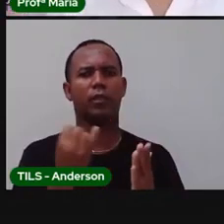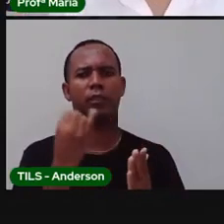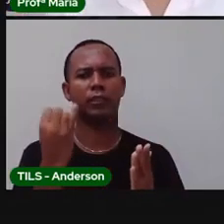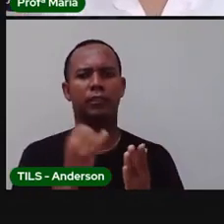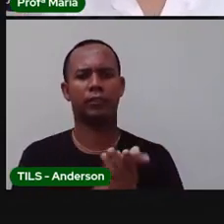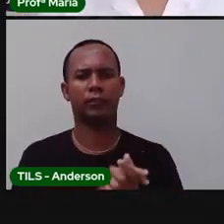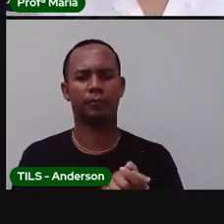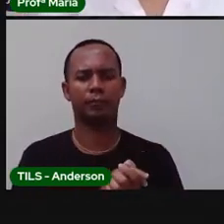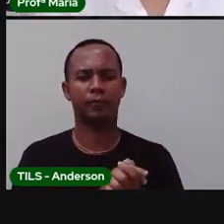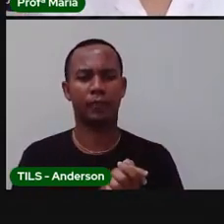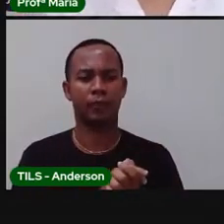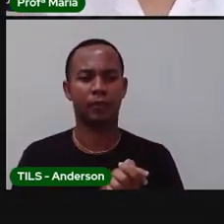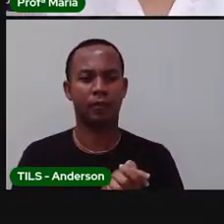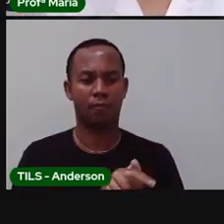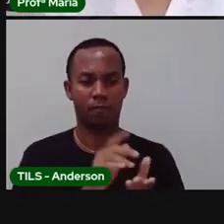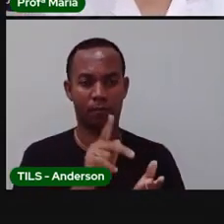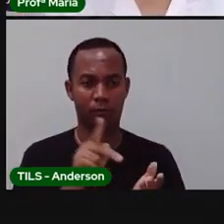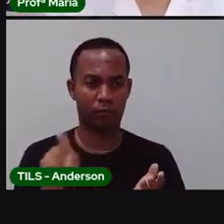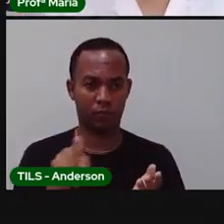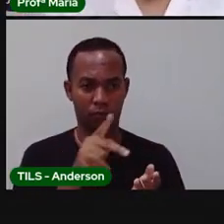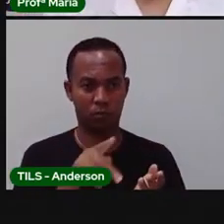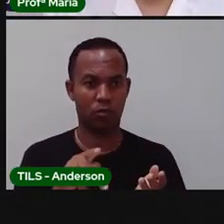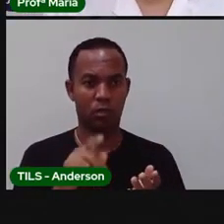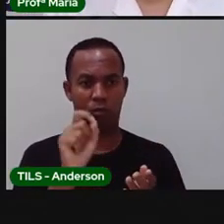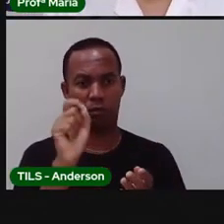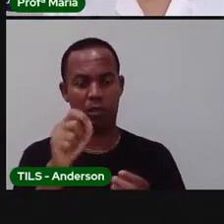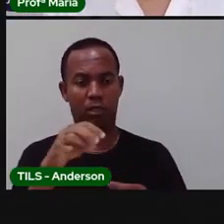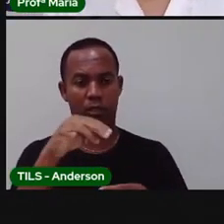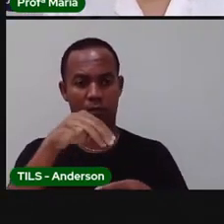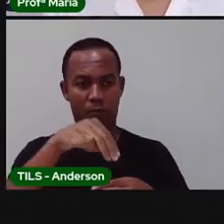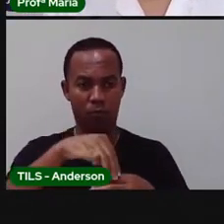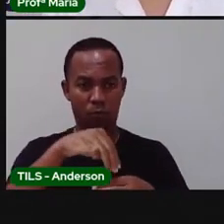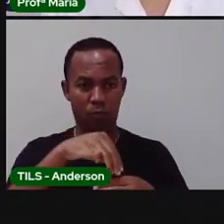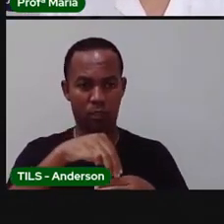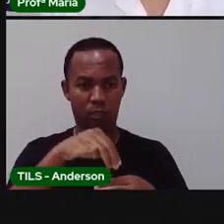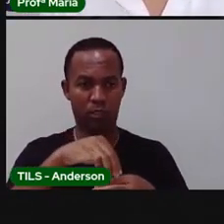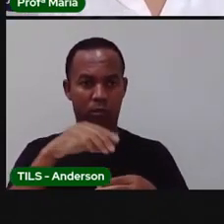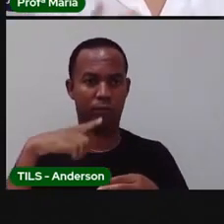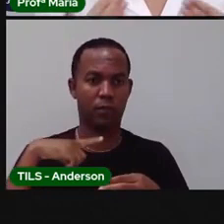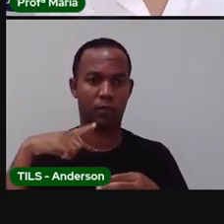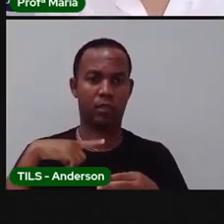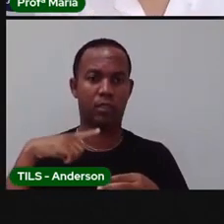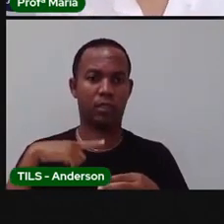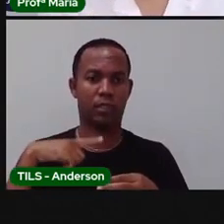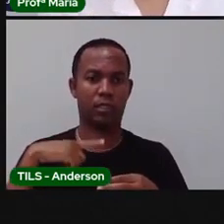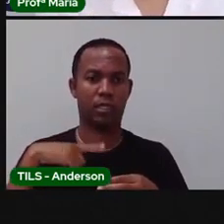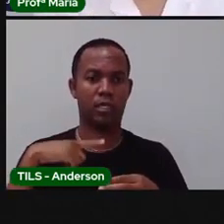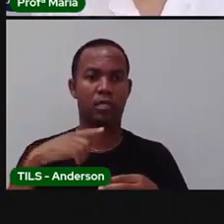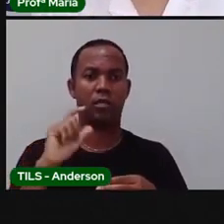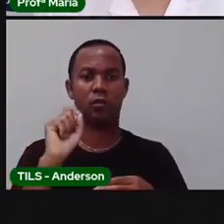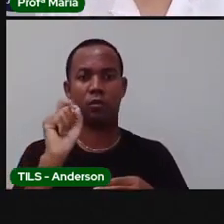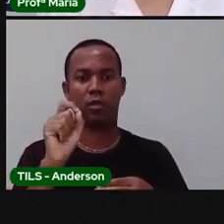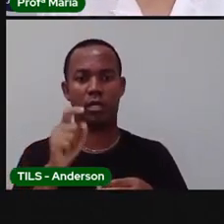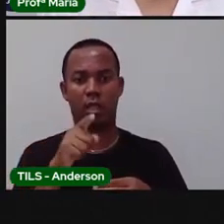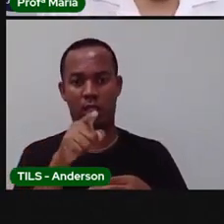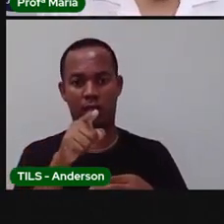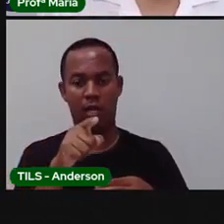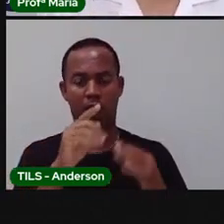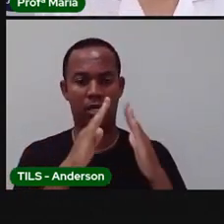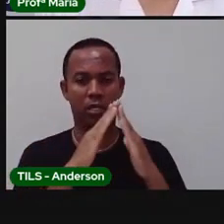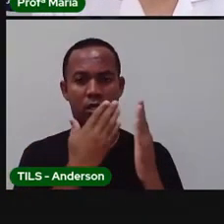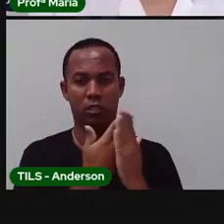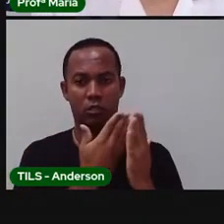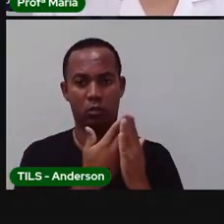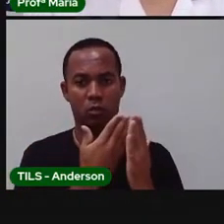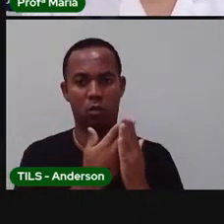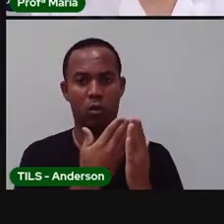PROC, em sua maioria, está falando para alunos da rede municipal de Feira de Santana. Então, vocês estão na escola pública,